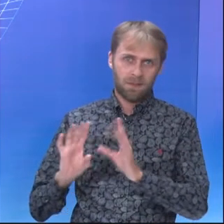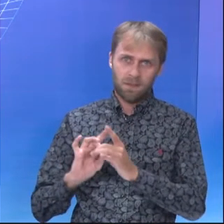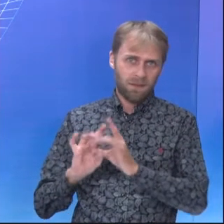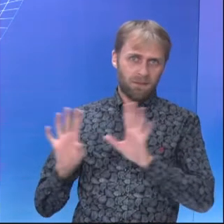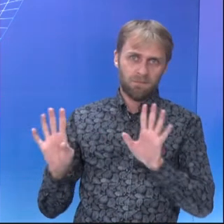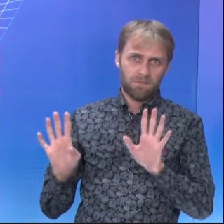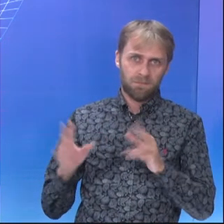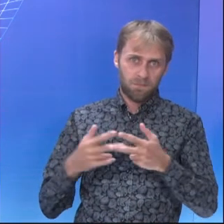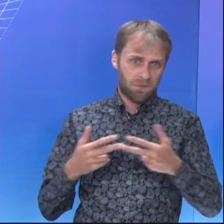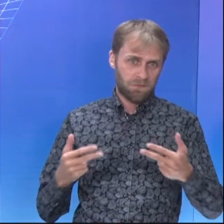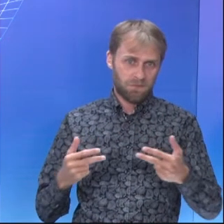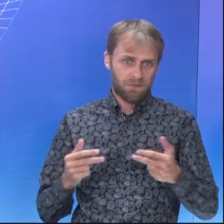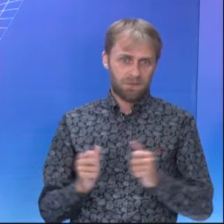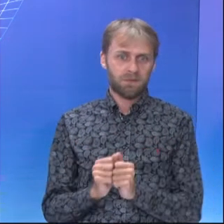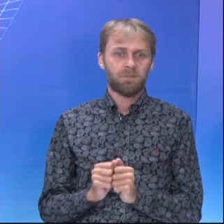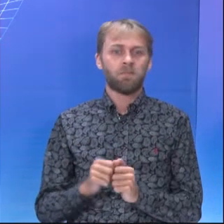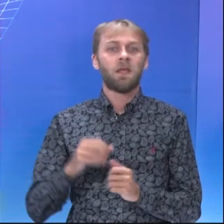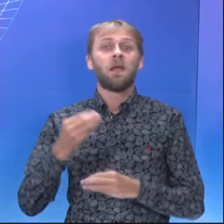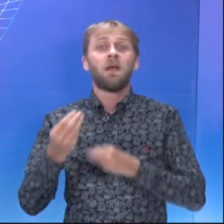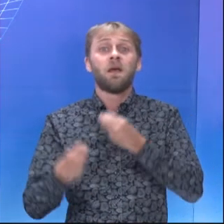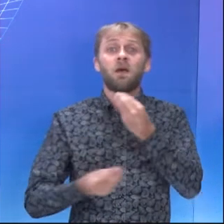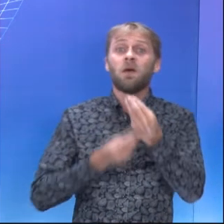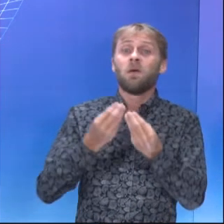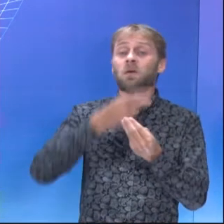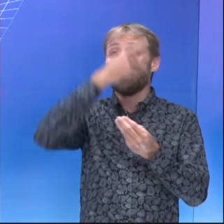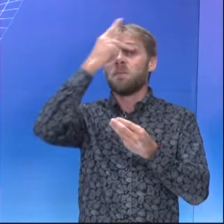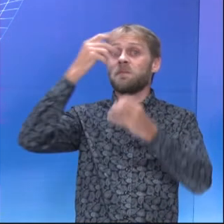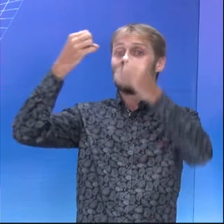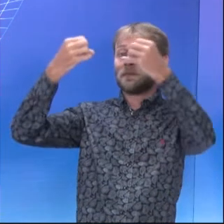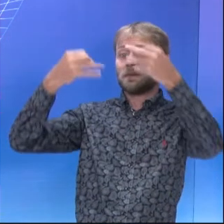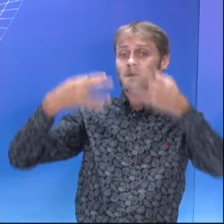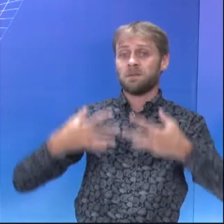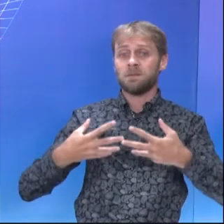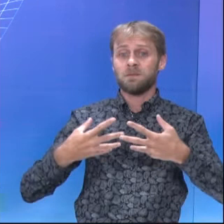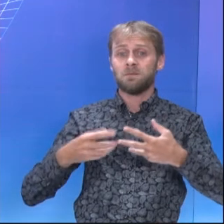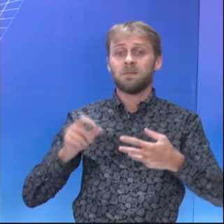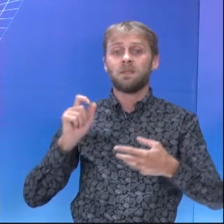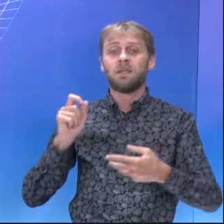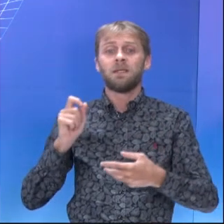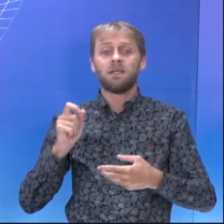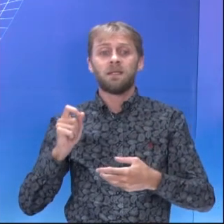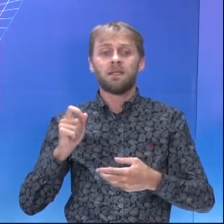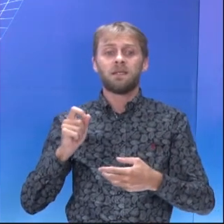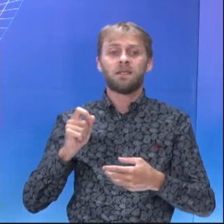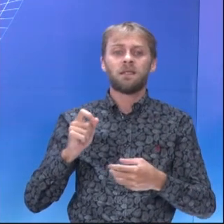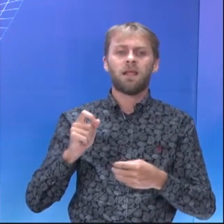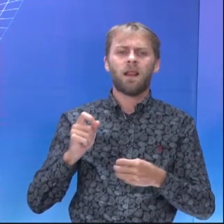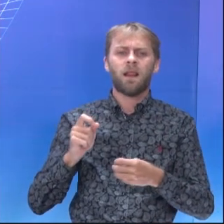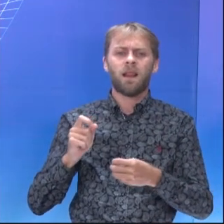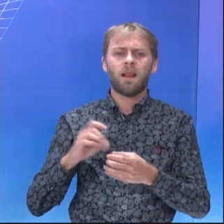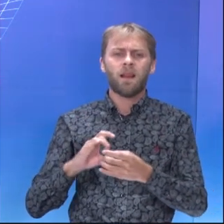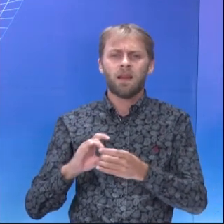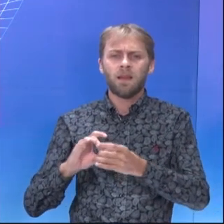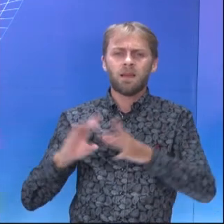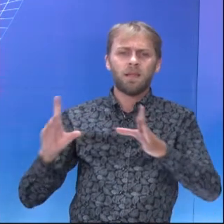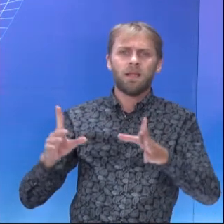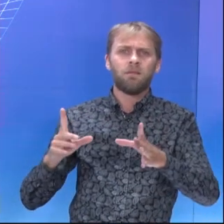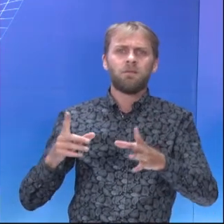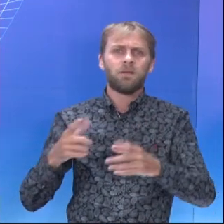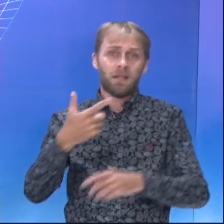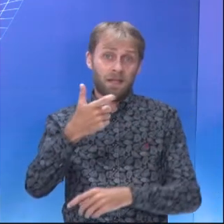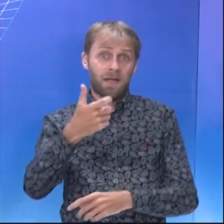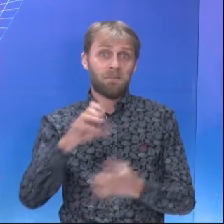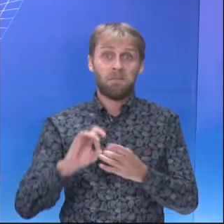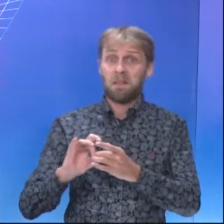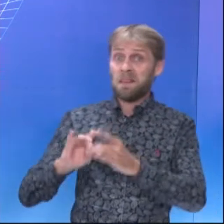outra coisa. Como? How can anyone justify leaving guns lying around, unlock it and possibly load it in